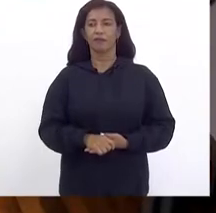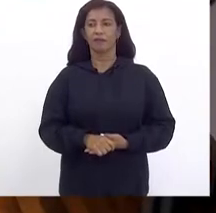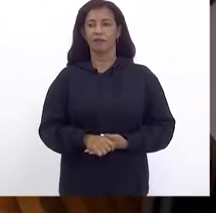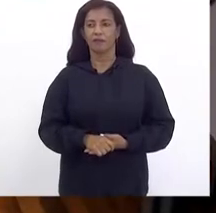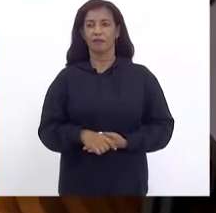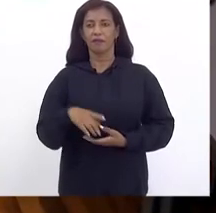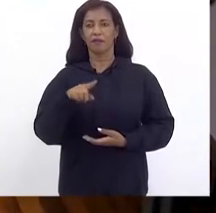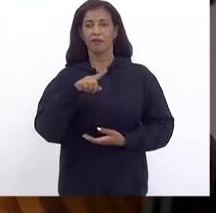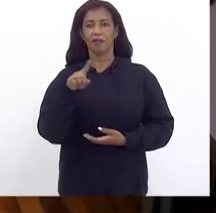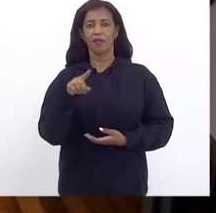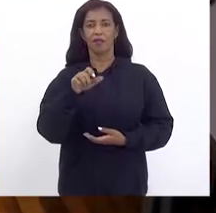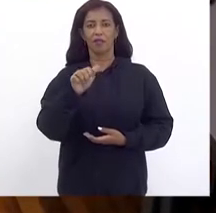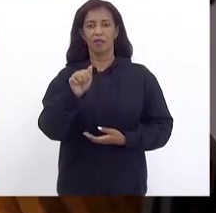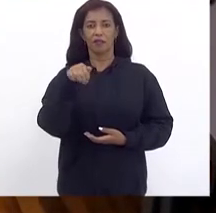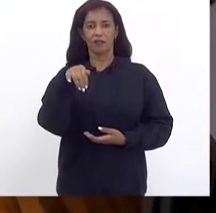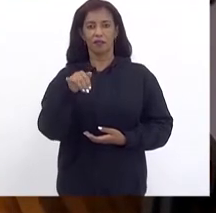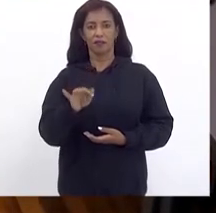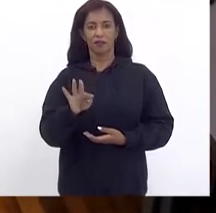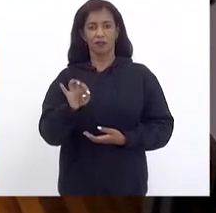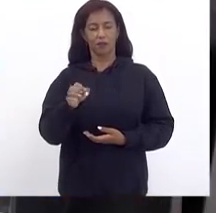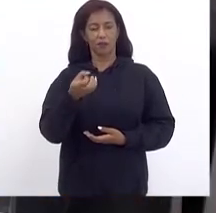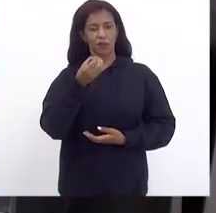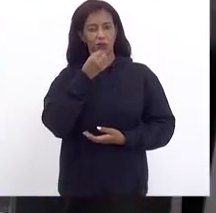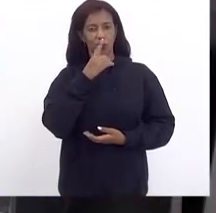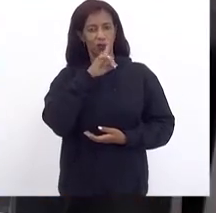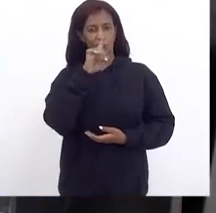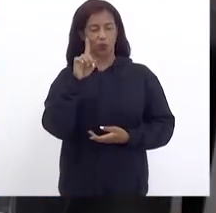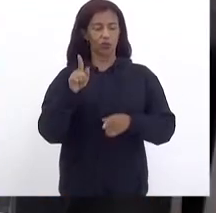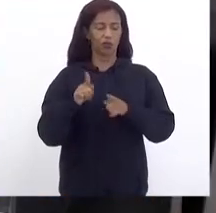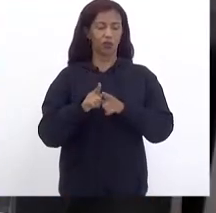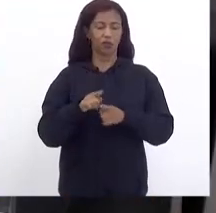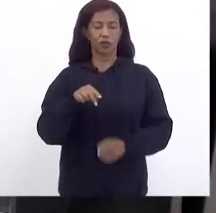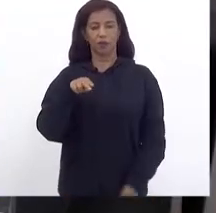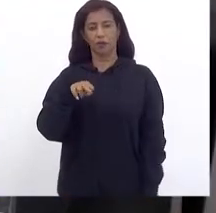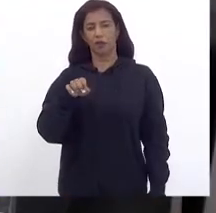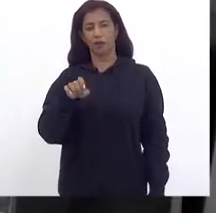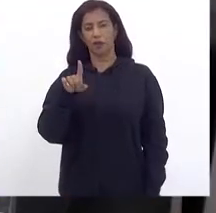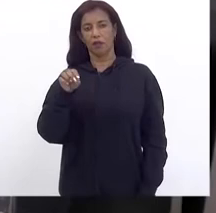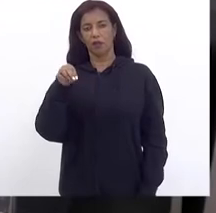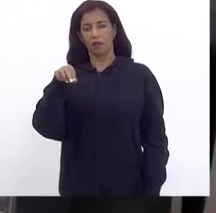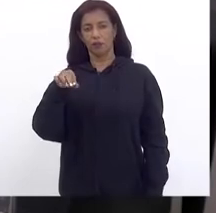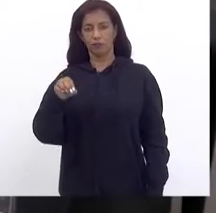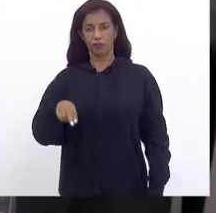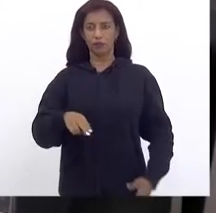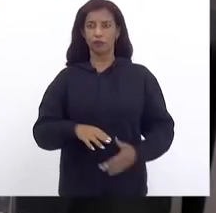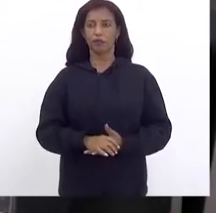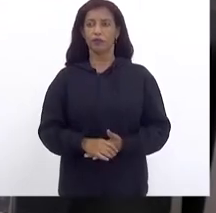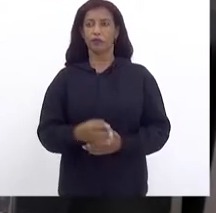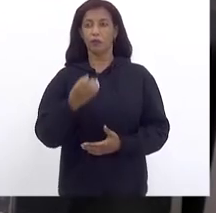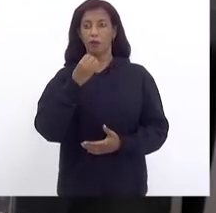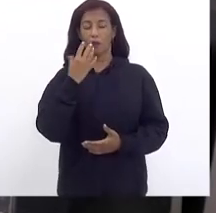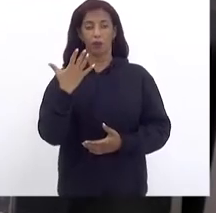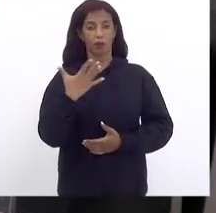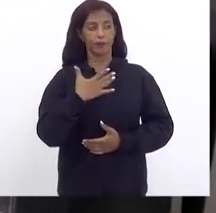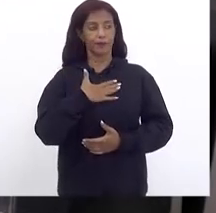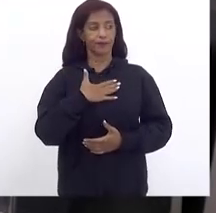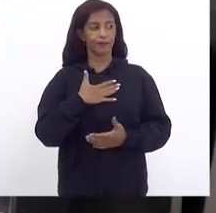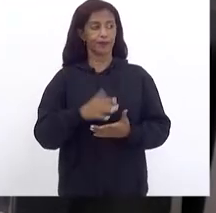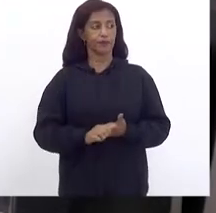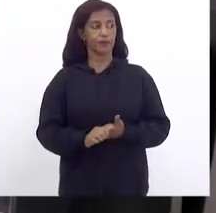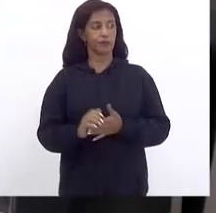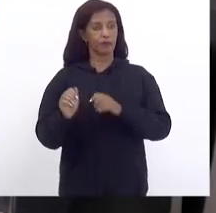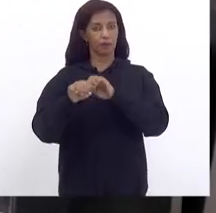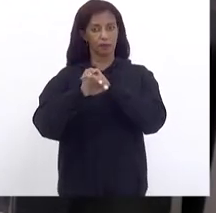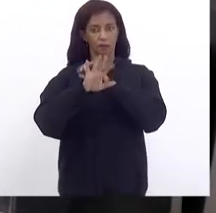Zamit Bom dia O secretário Também Nelson Rocha Bom Para mim Fica